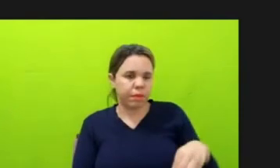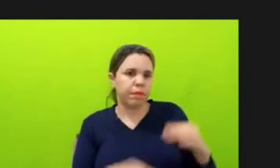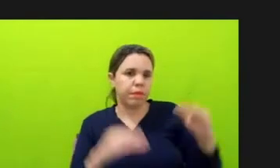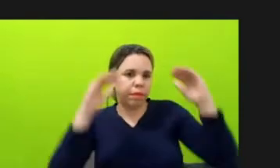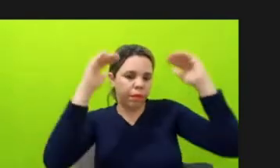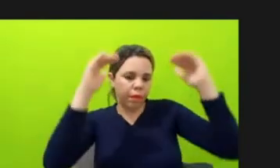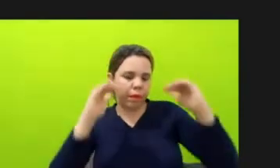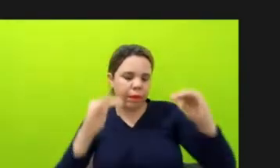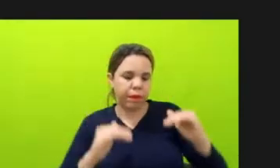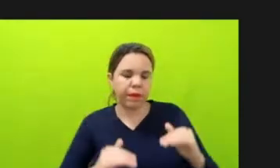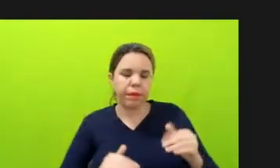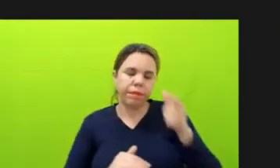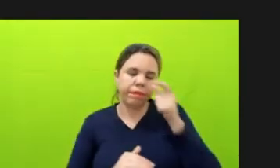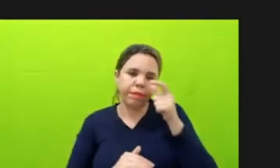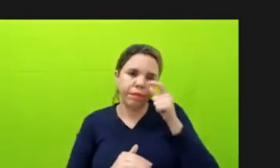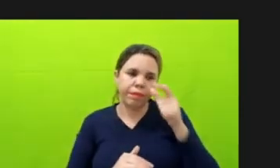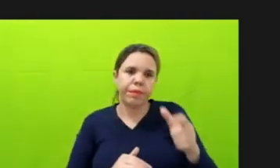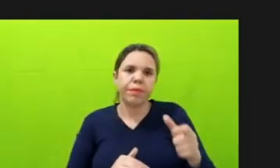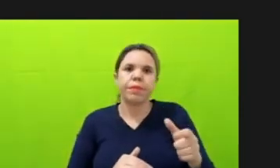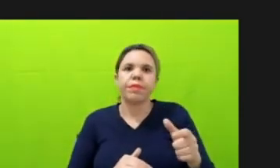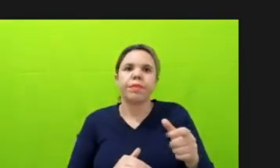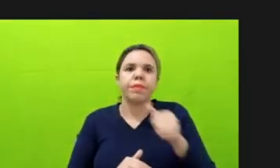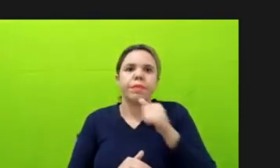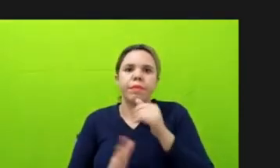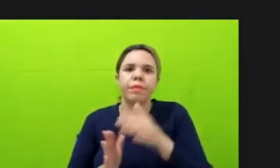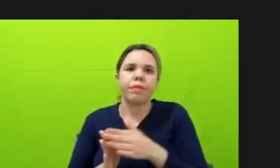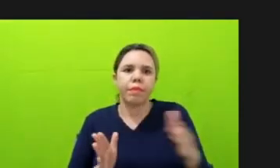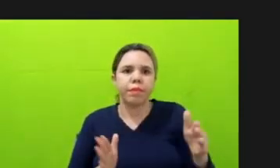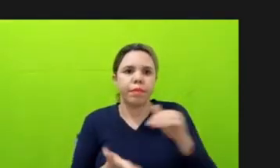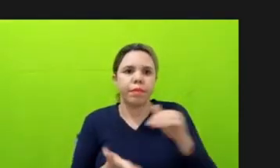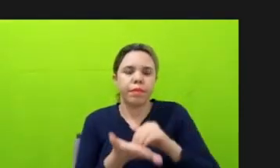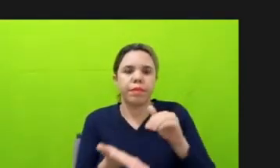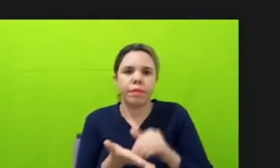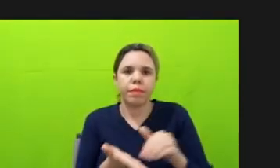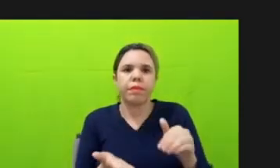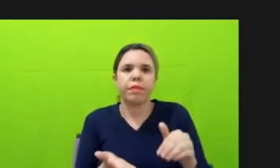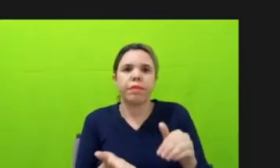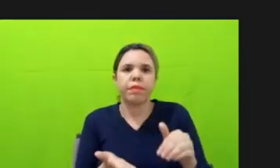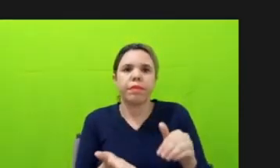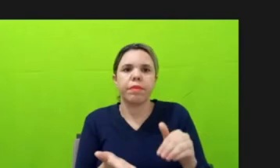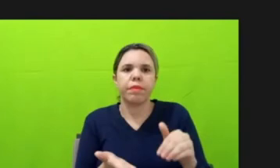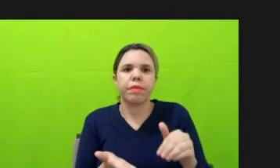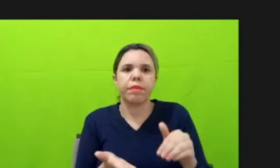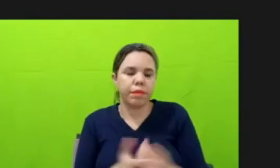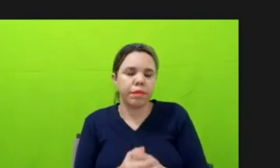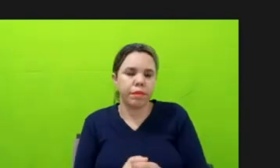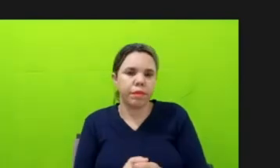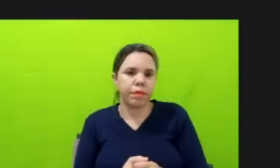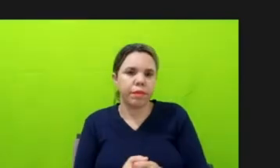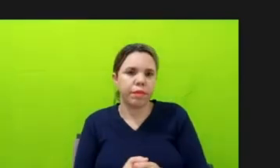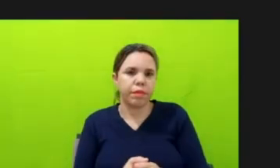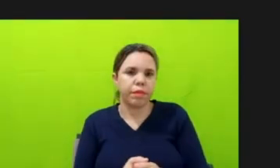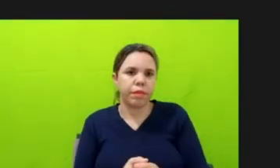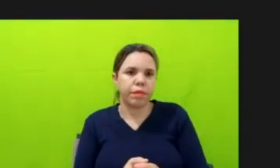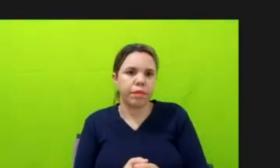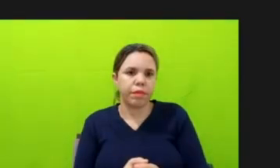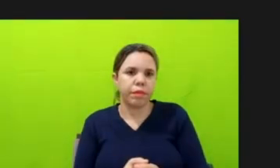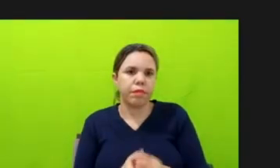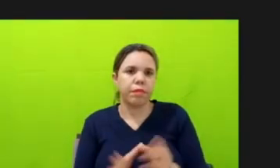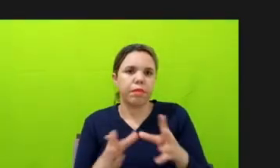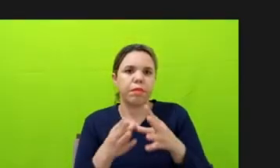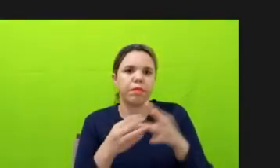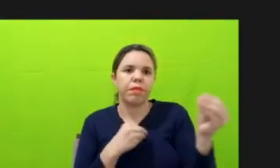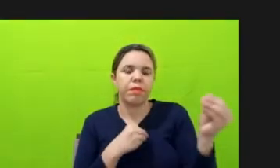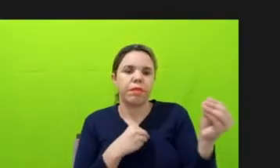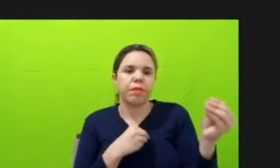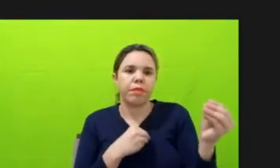Ministério do Ambiente para as secretarias ambientais, e as secretarias ambientais desapareceram, elas simplesmente foram acabadas,